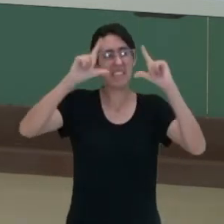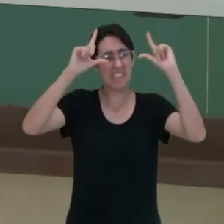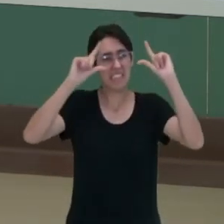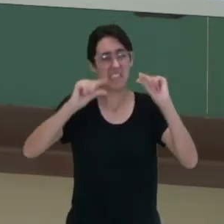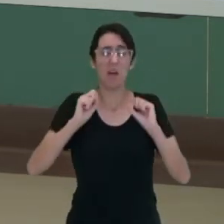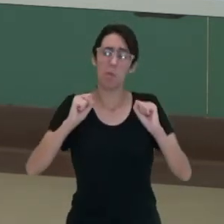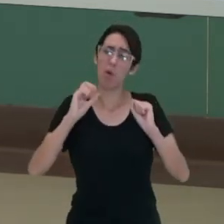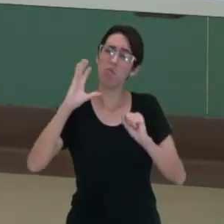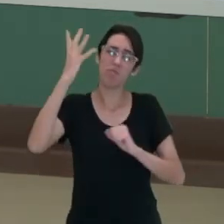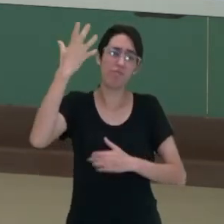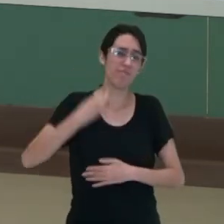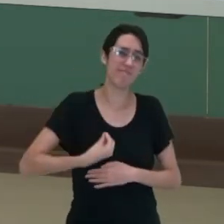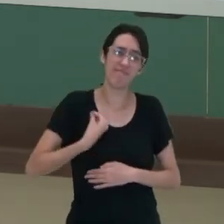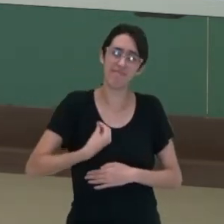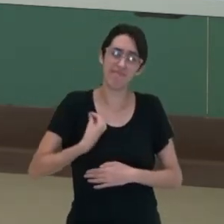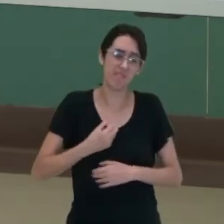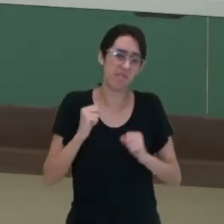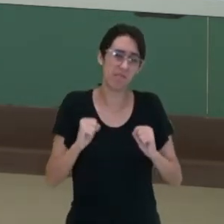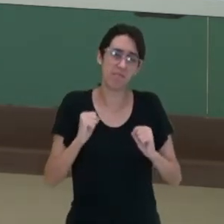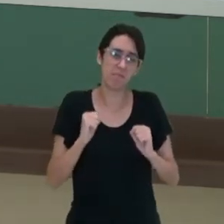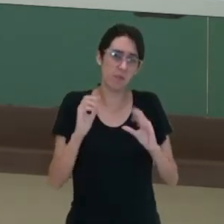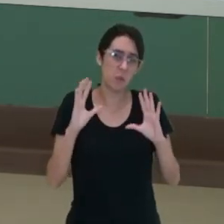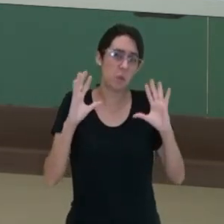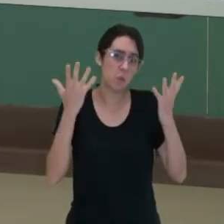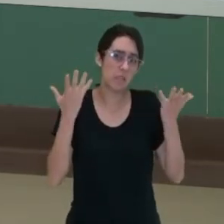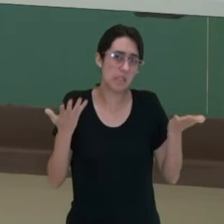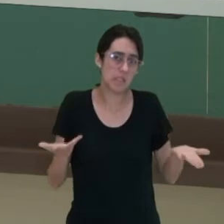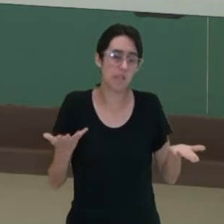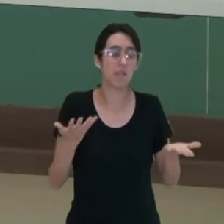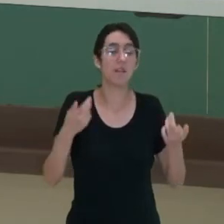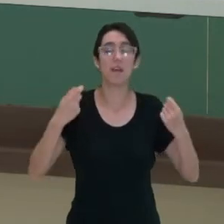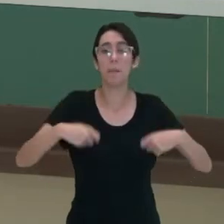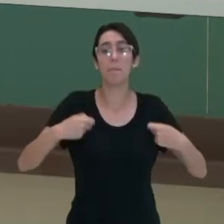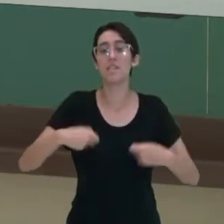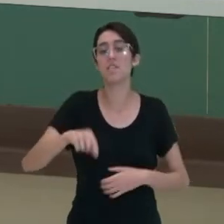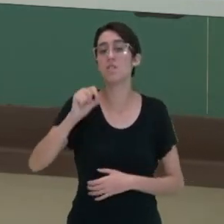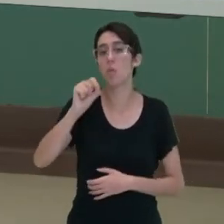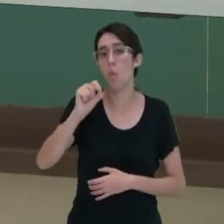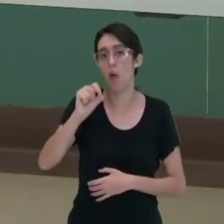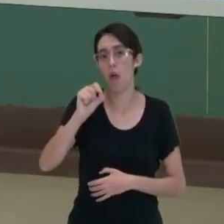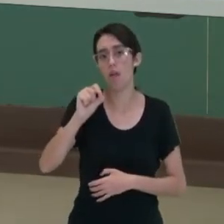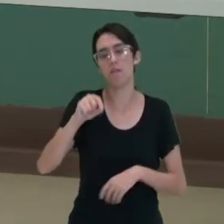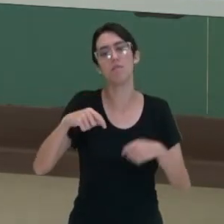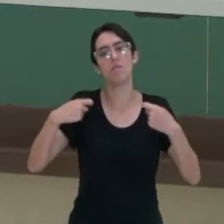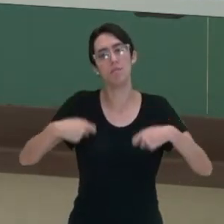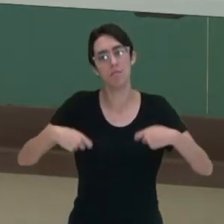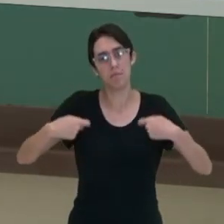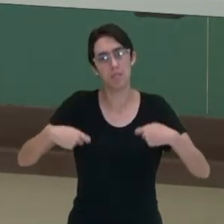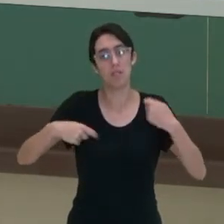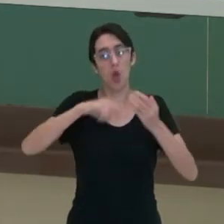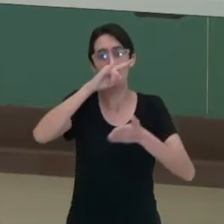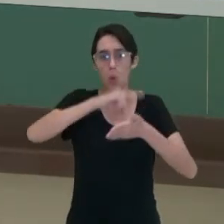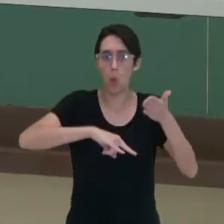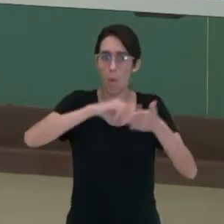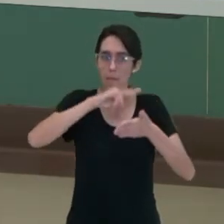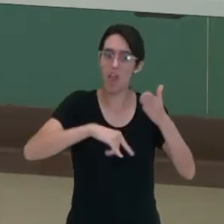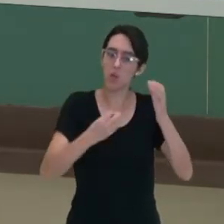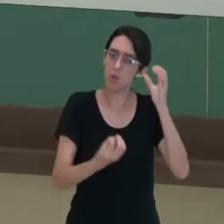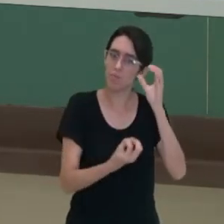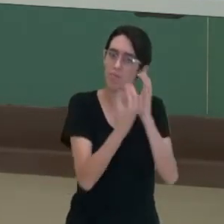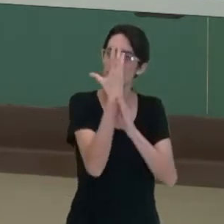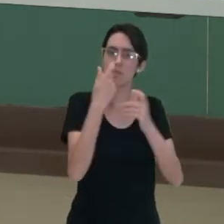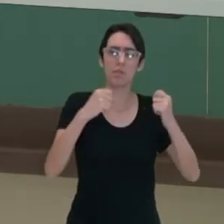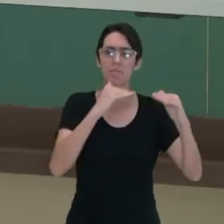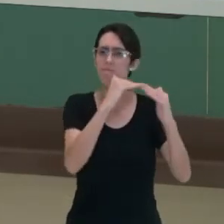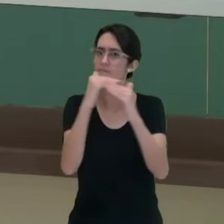surgir dentro dos espaços coletivos, seria necessário, sim, estabelecer um documento que garantisse uma